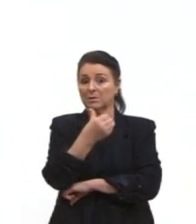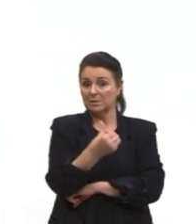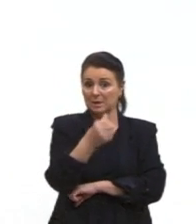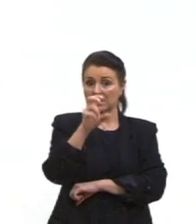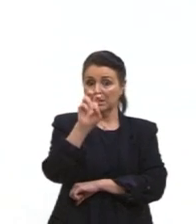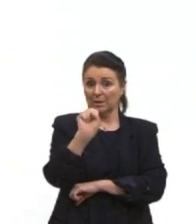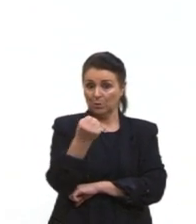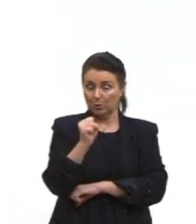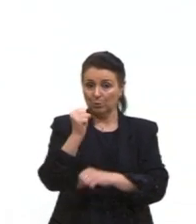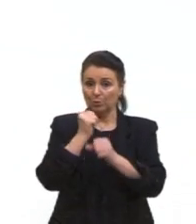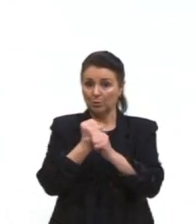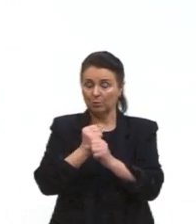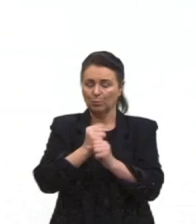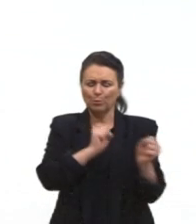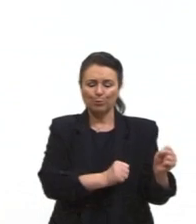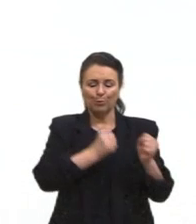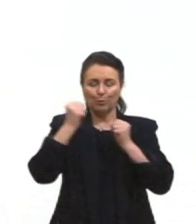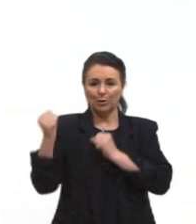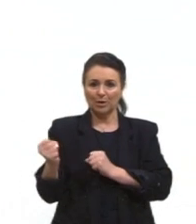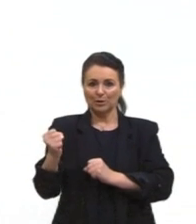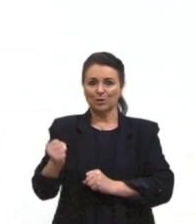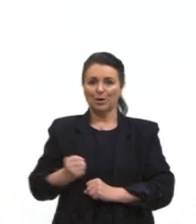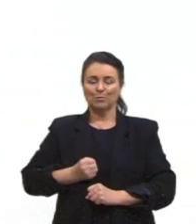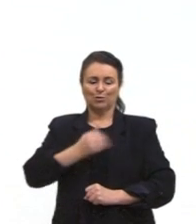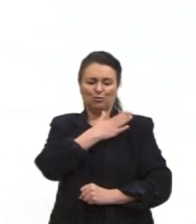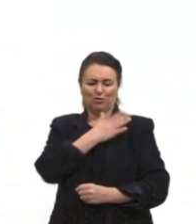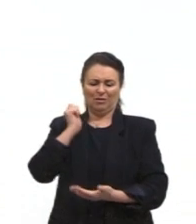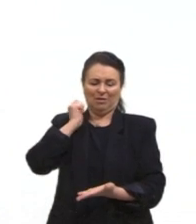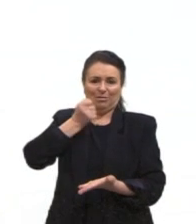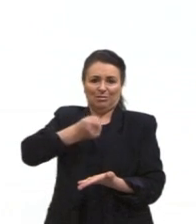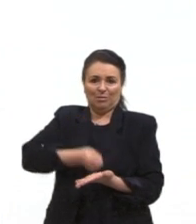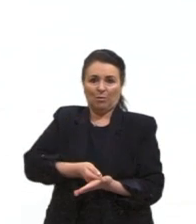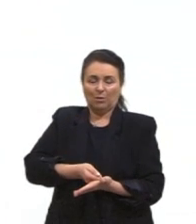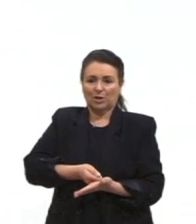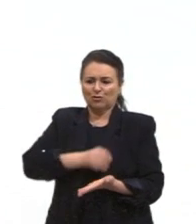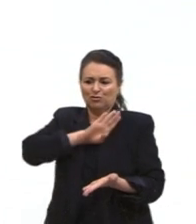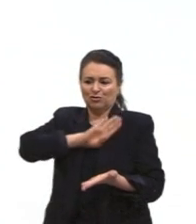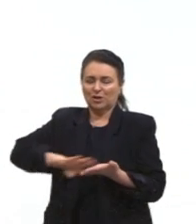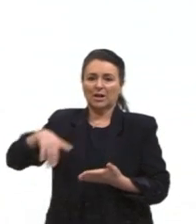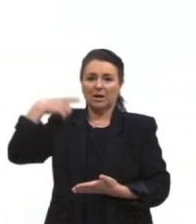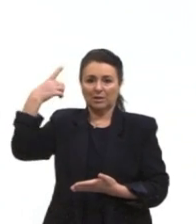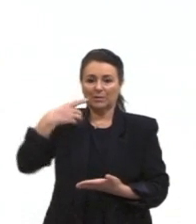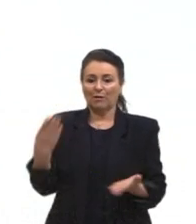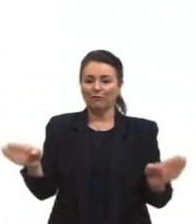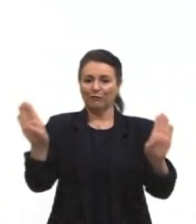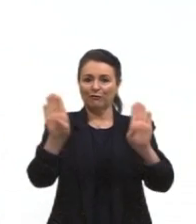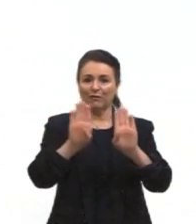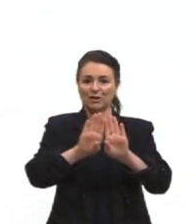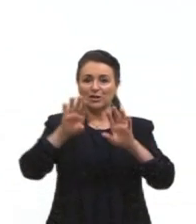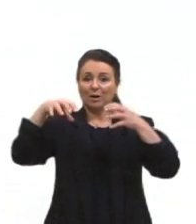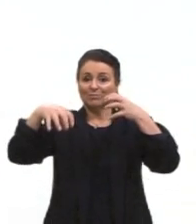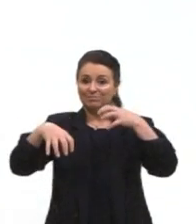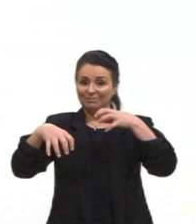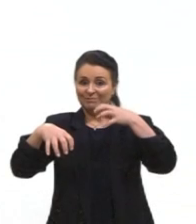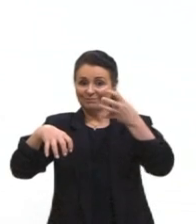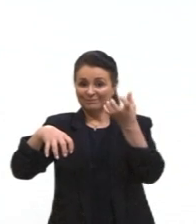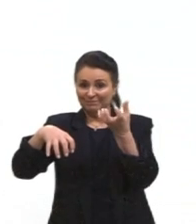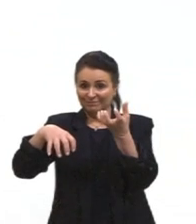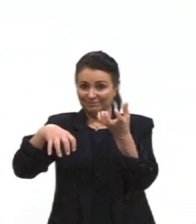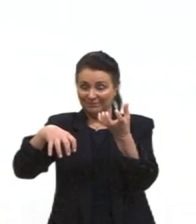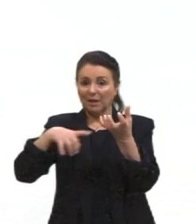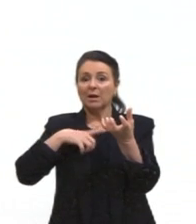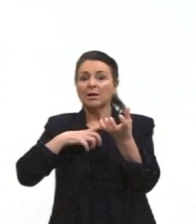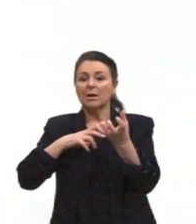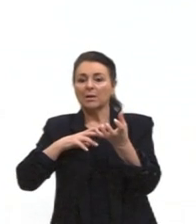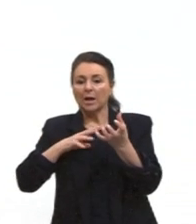que dava poderes, então, para o ditador caçar deputados, fechar o Congresso Nacional o tempo que ele quisesse, confiscar